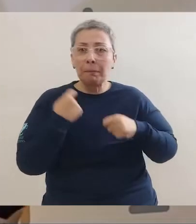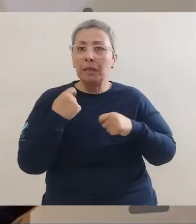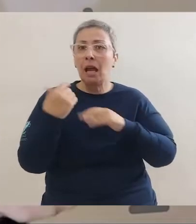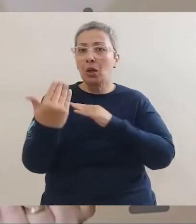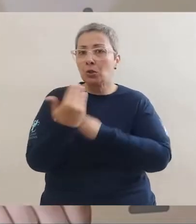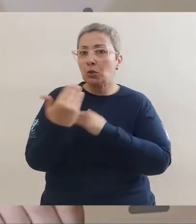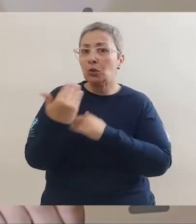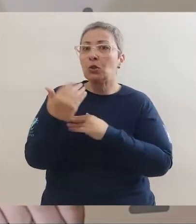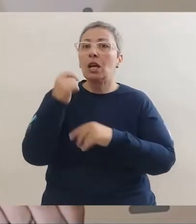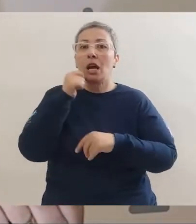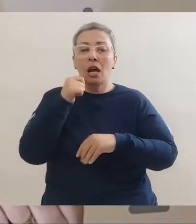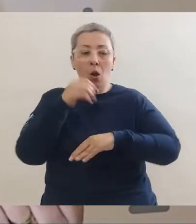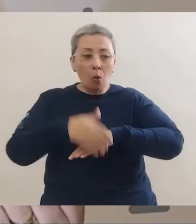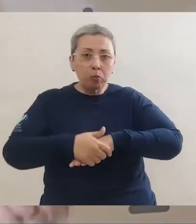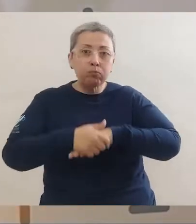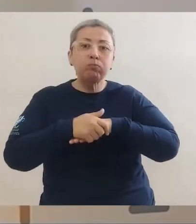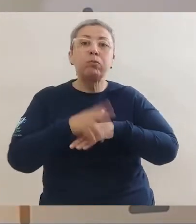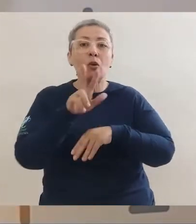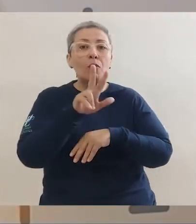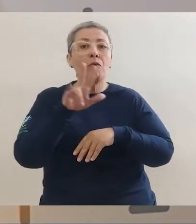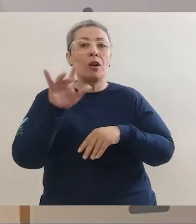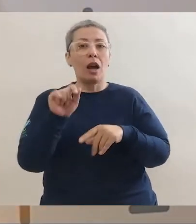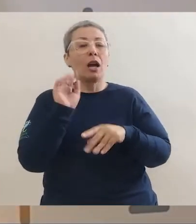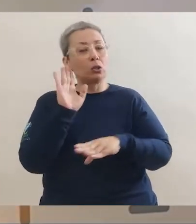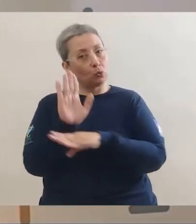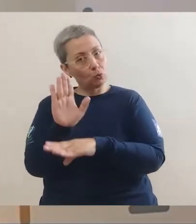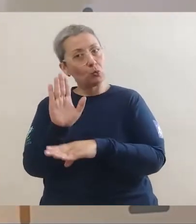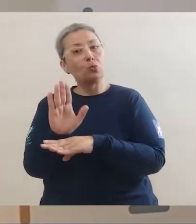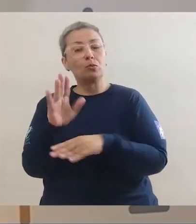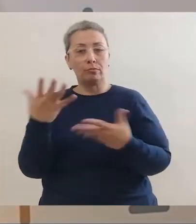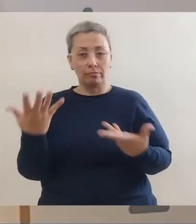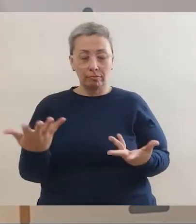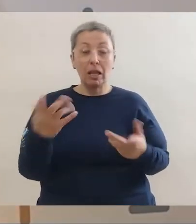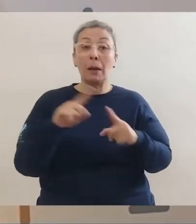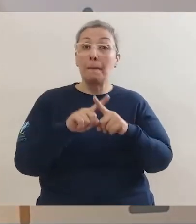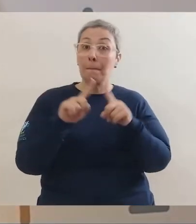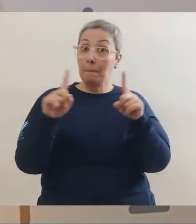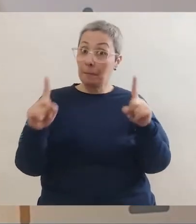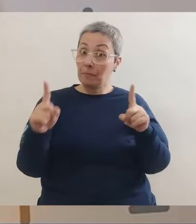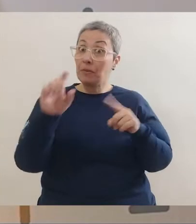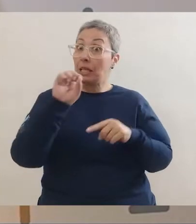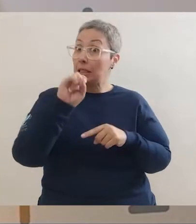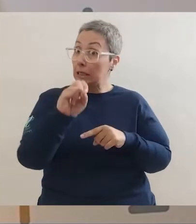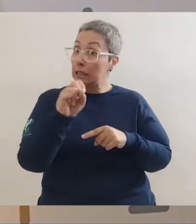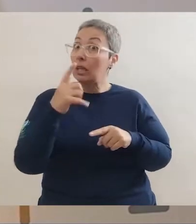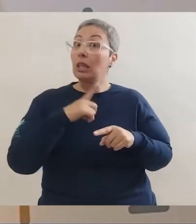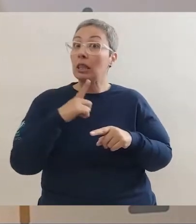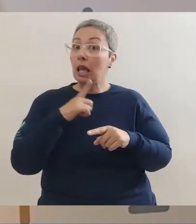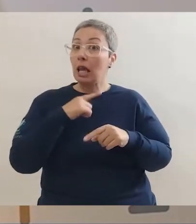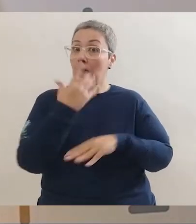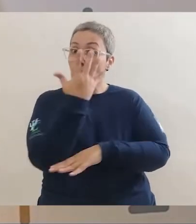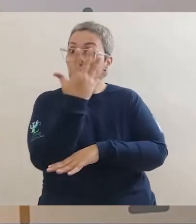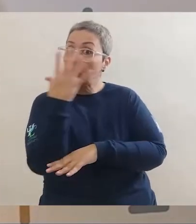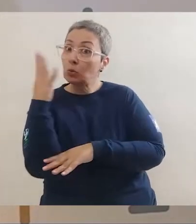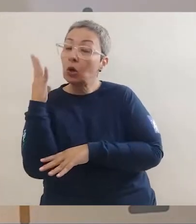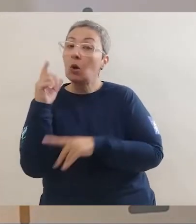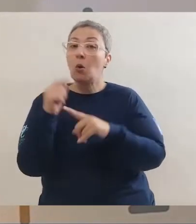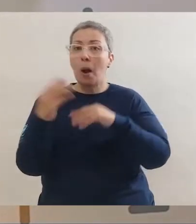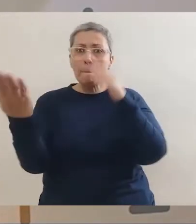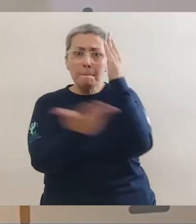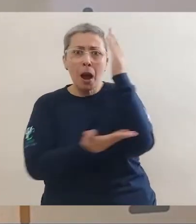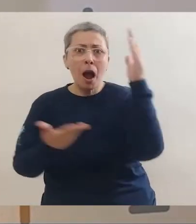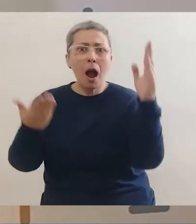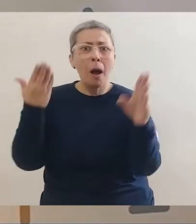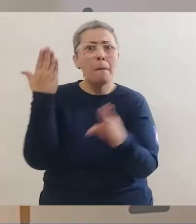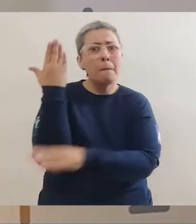perdido e precisando de ajuda, a Comade Florzinha provavelmente irá te ajudar. Mas, se você